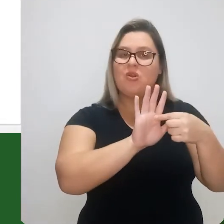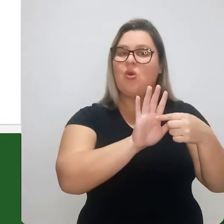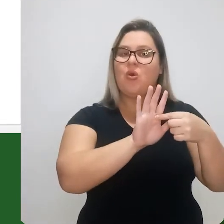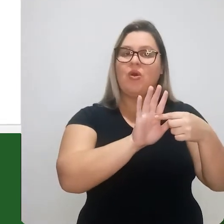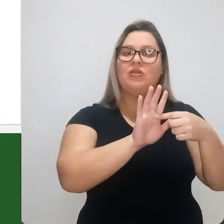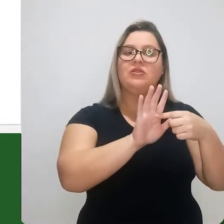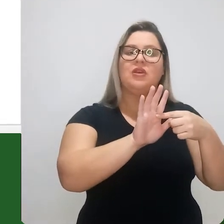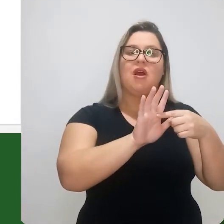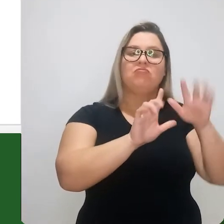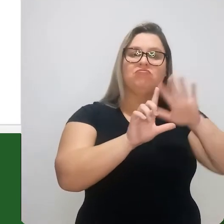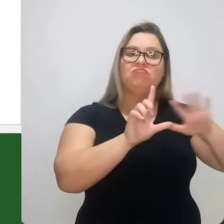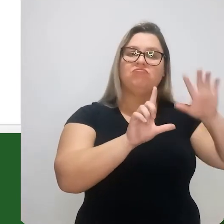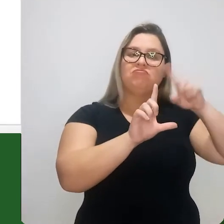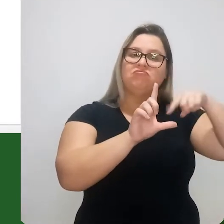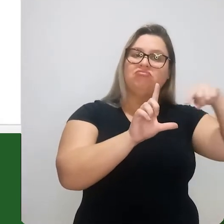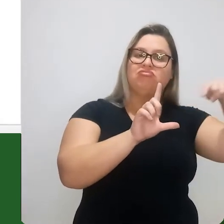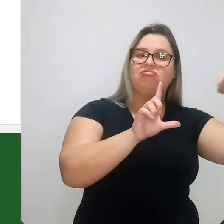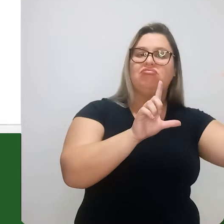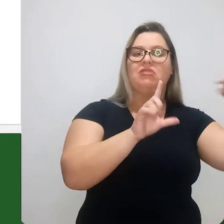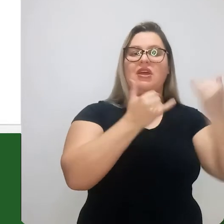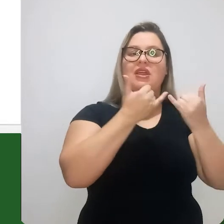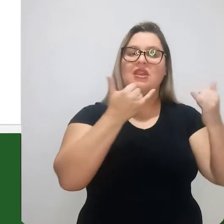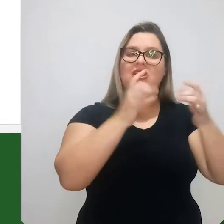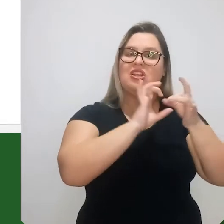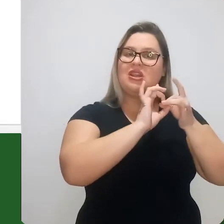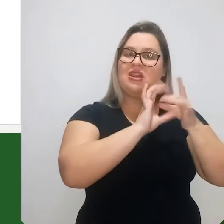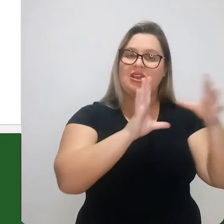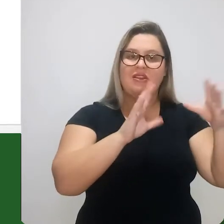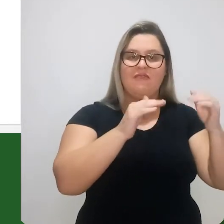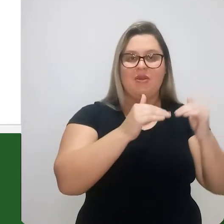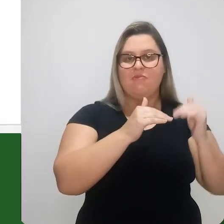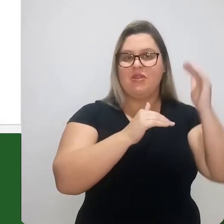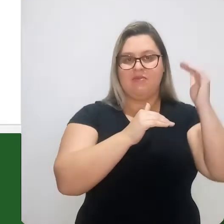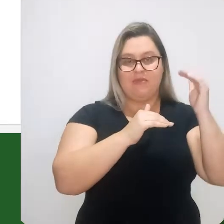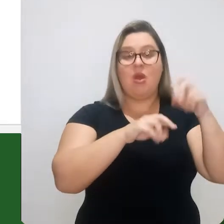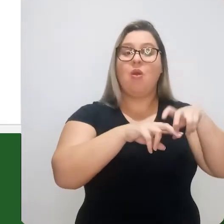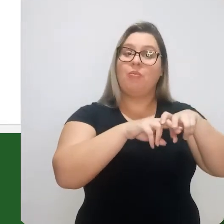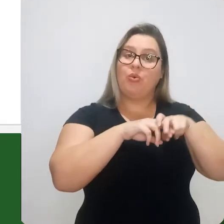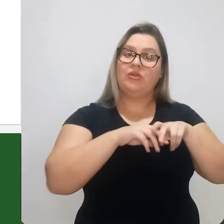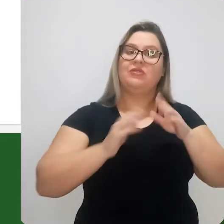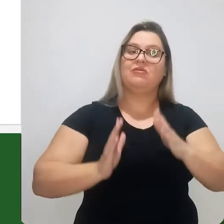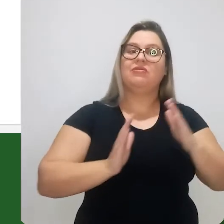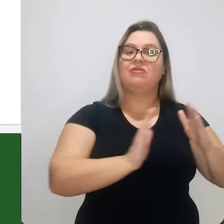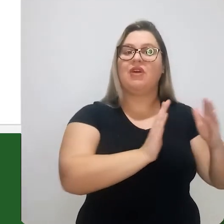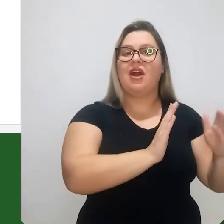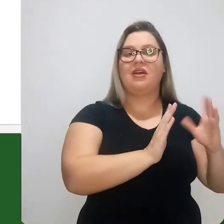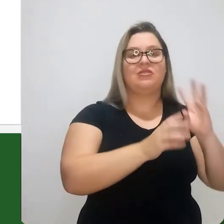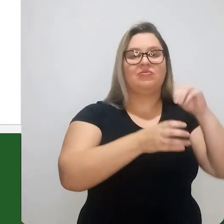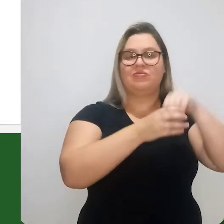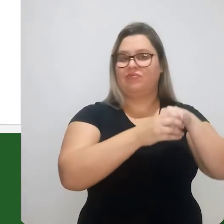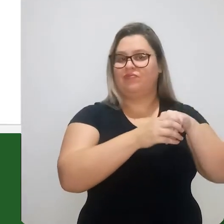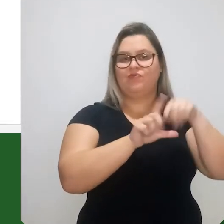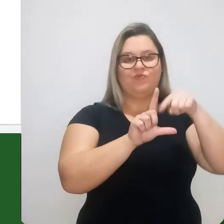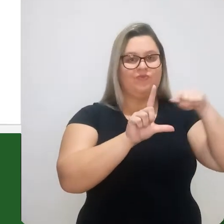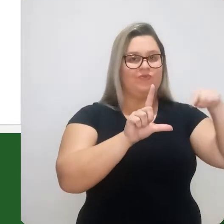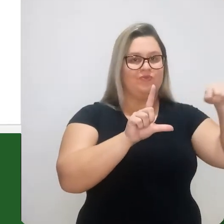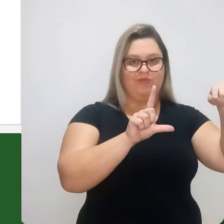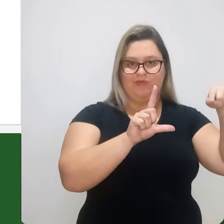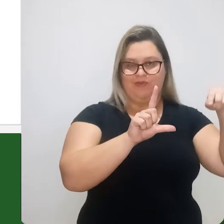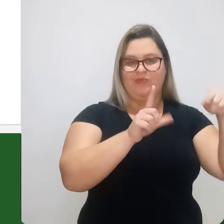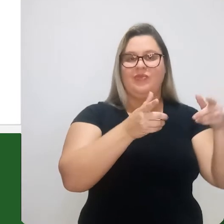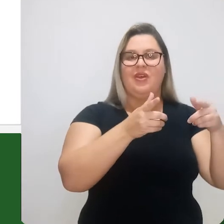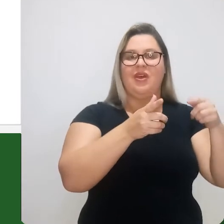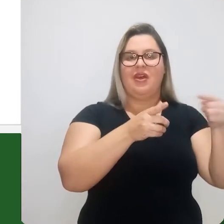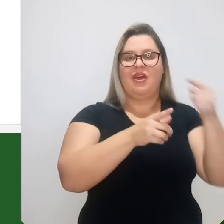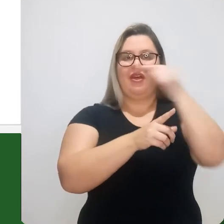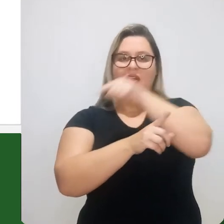apresentar, no caso, a sua energia livre mínima. Por isso que essas fases aqui, elas não estão previstas